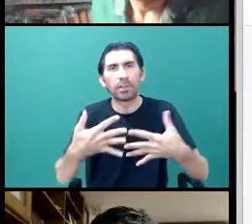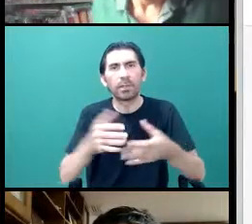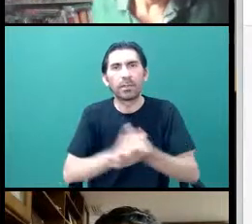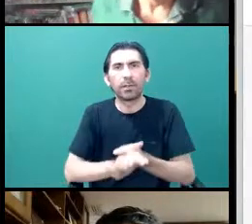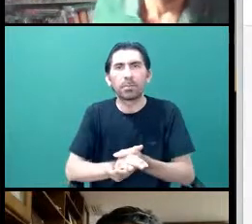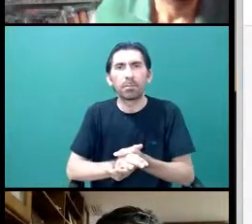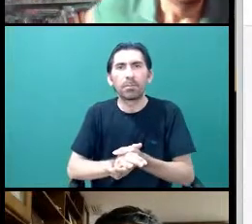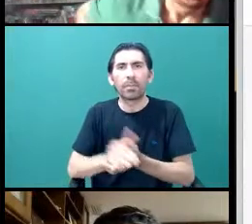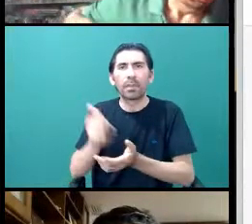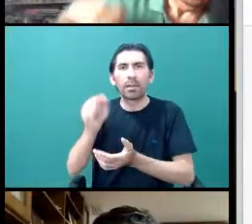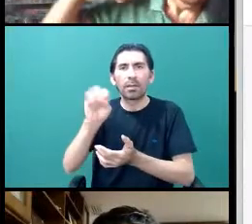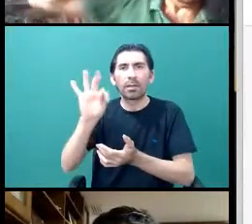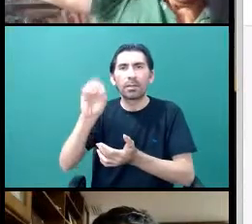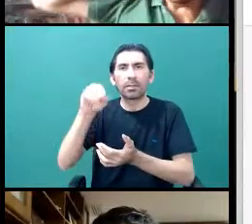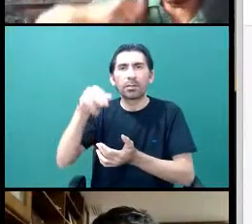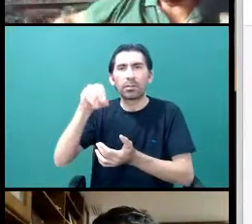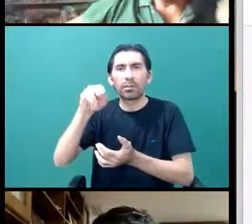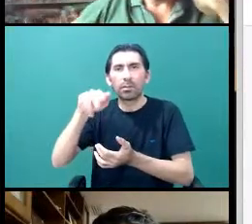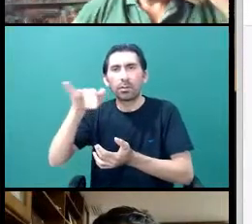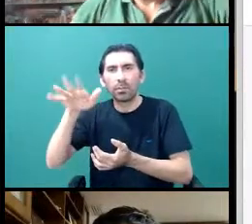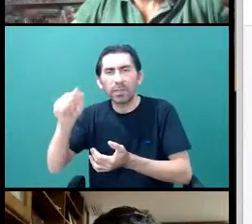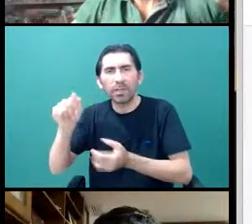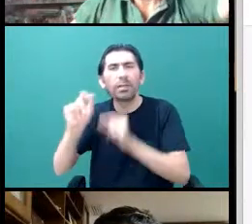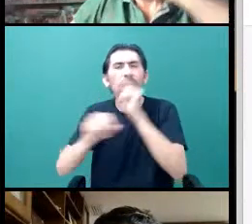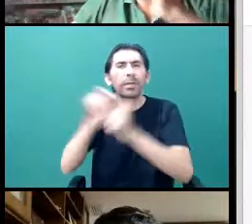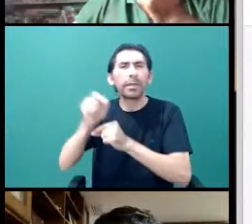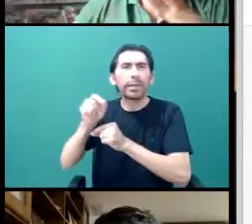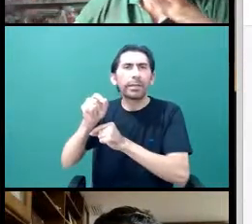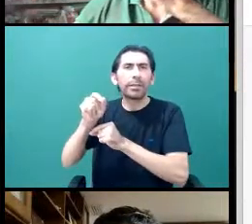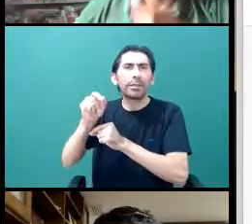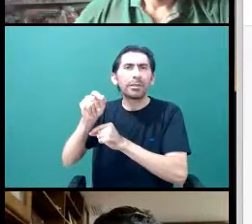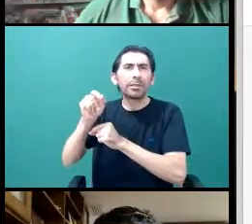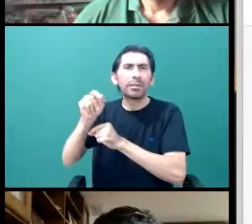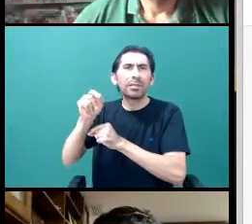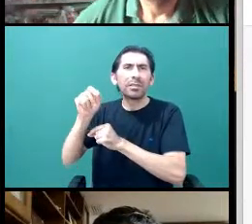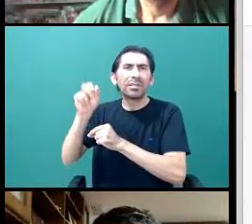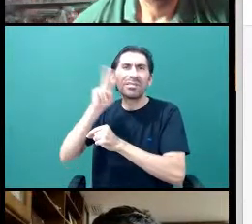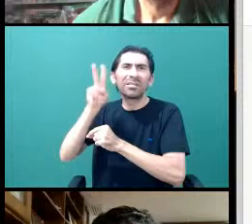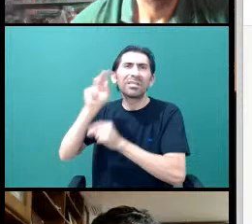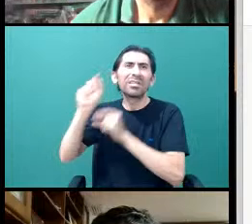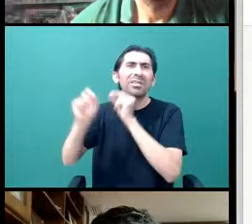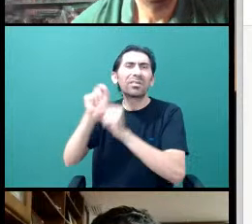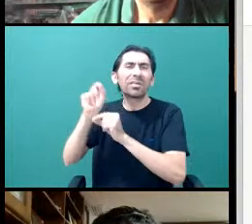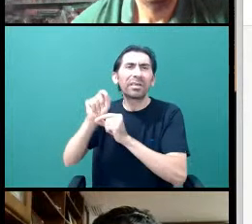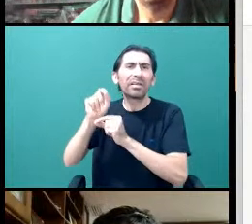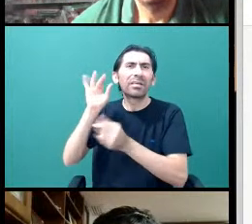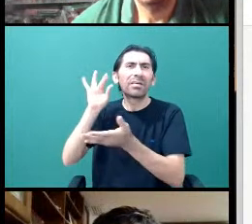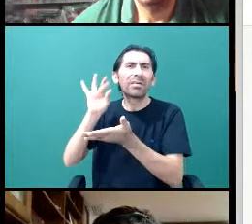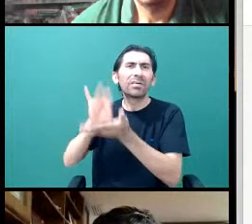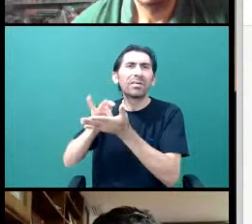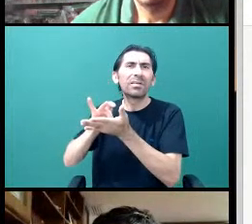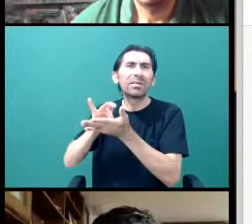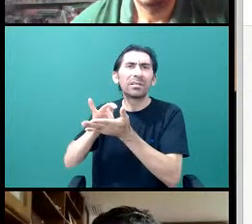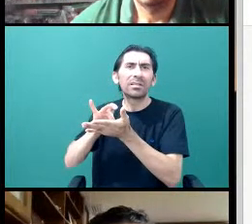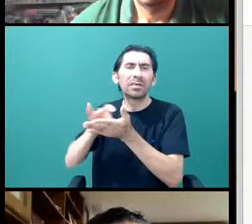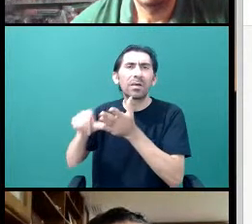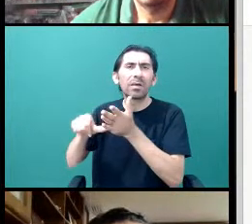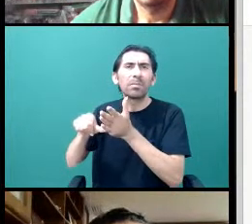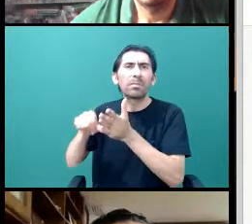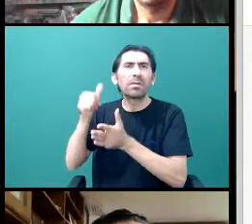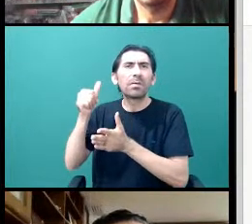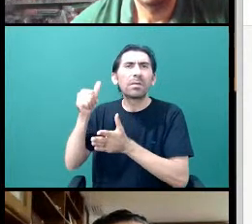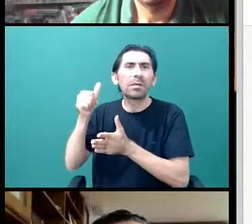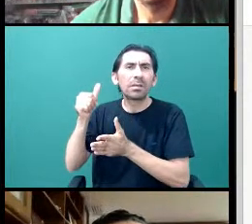Astronomia, historicamente falando, a astronomia, na verdade, foi a primeira que aconteceu.